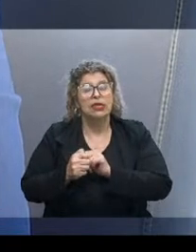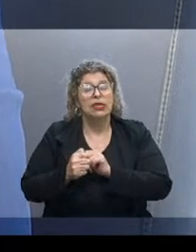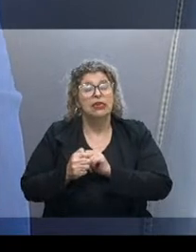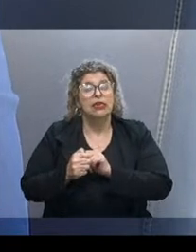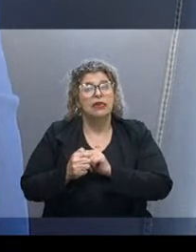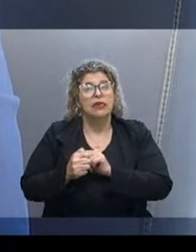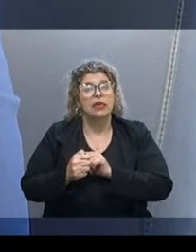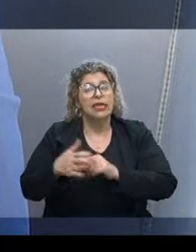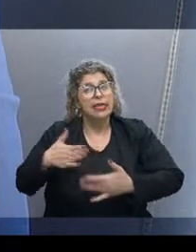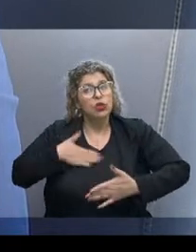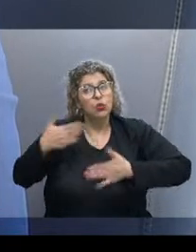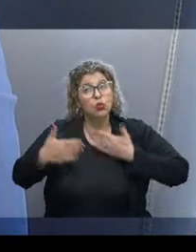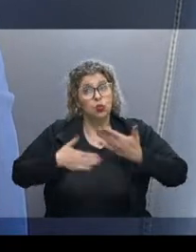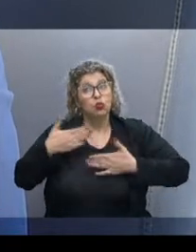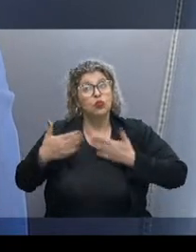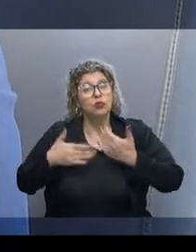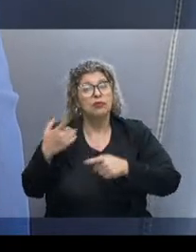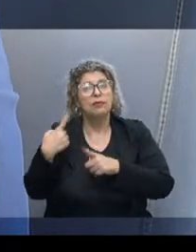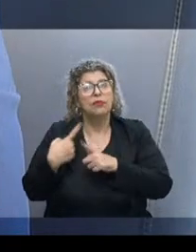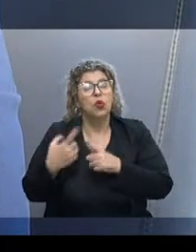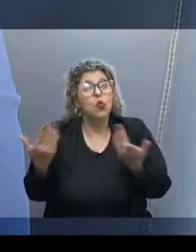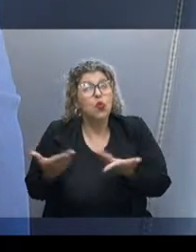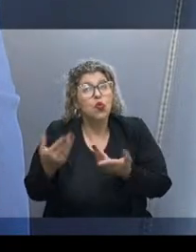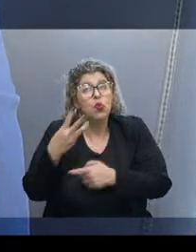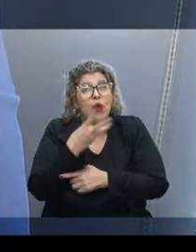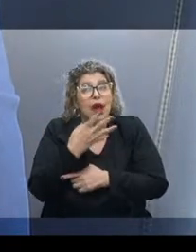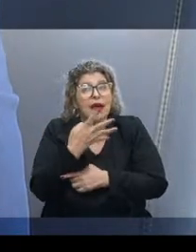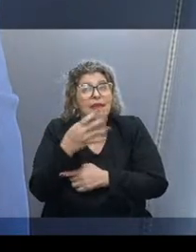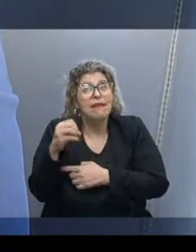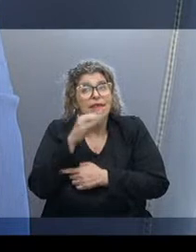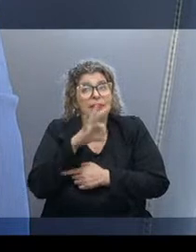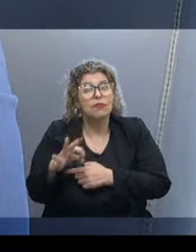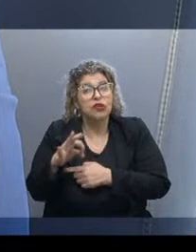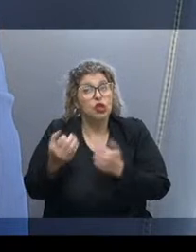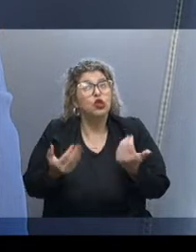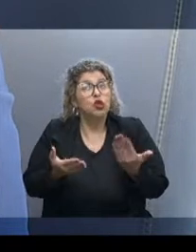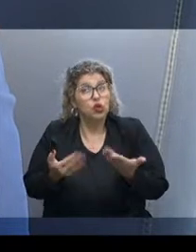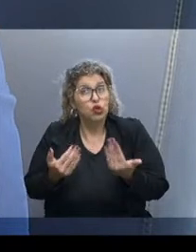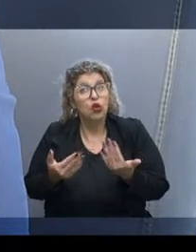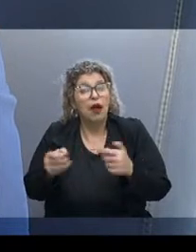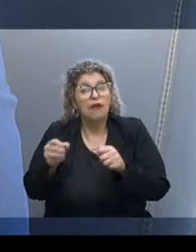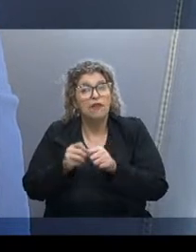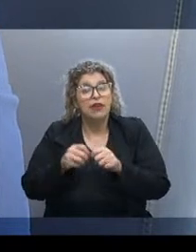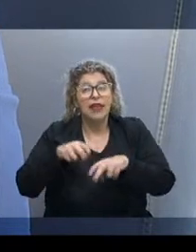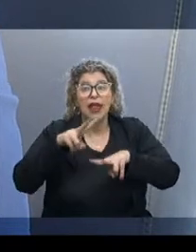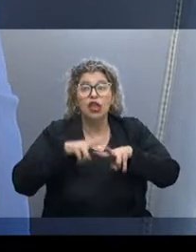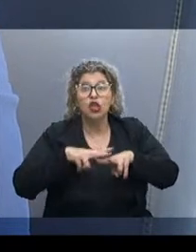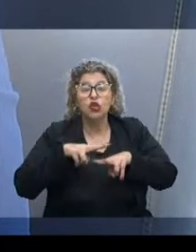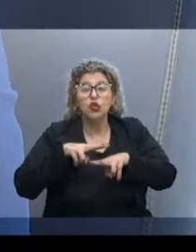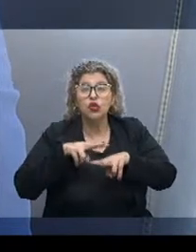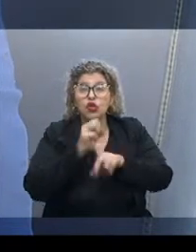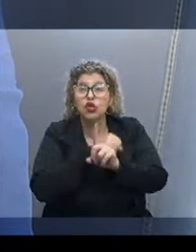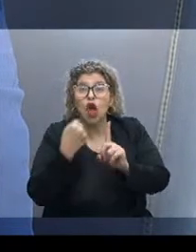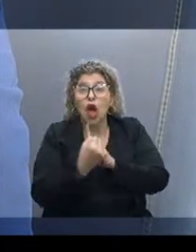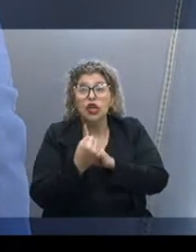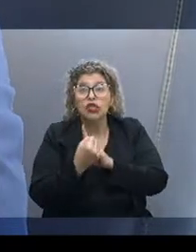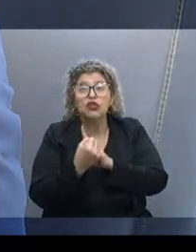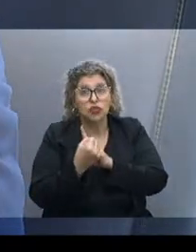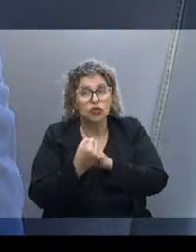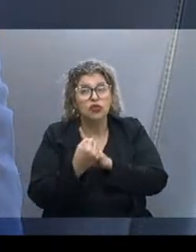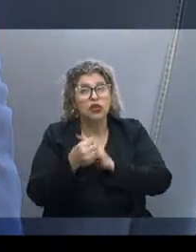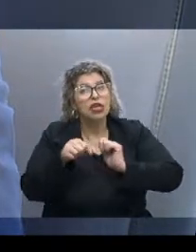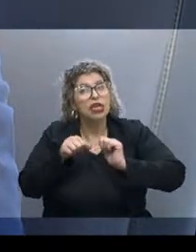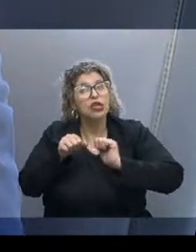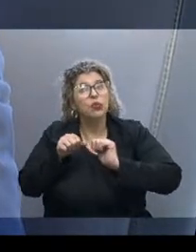assustadores. Hoje, 40% dos jovens que estão no sistema sócio-educativo são jovens,